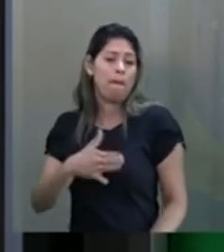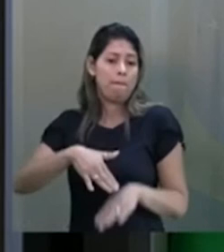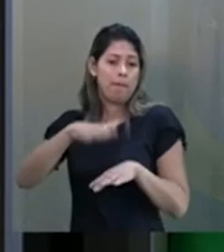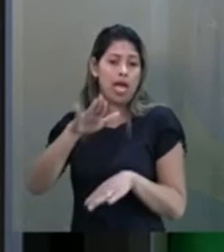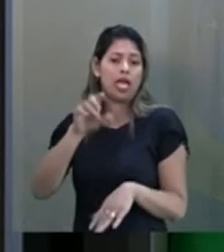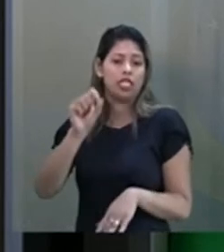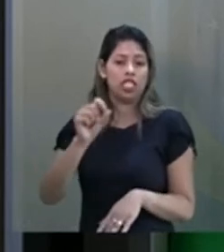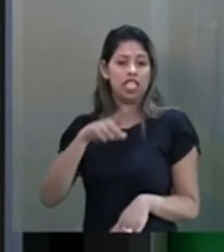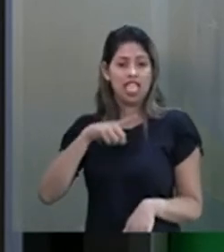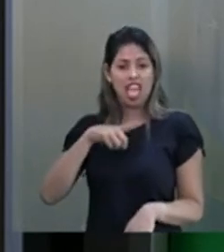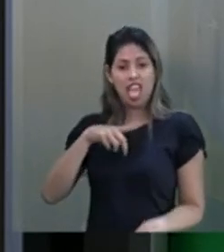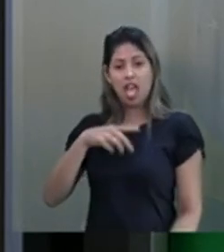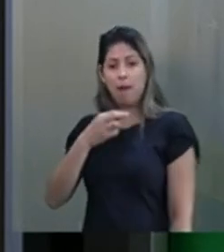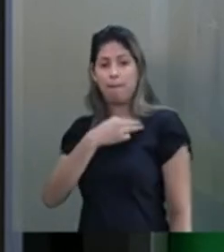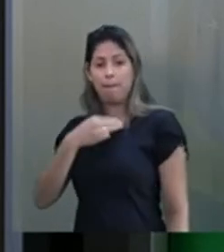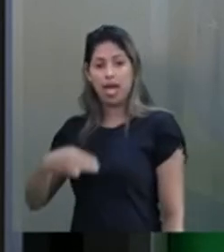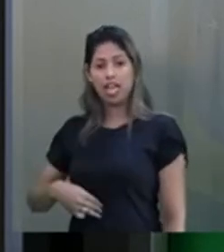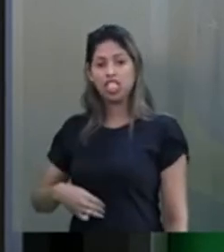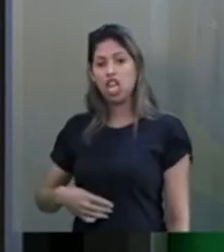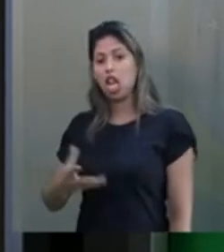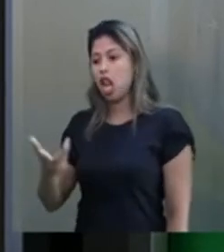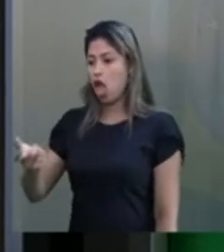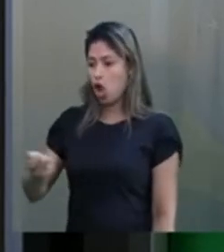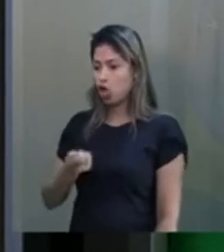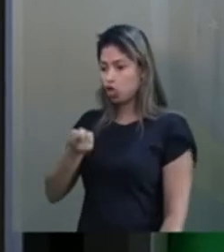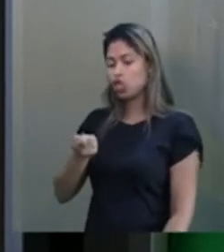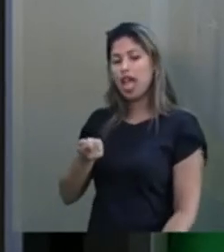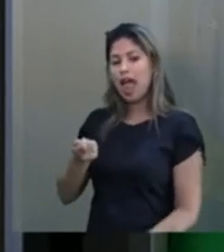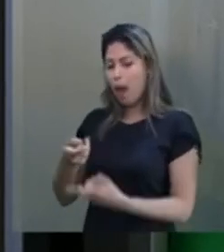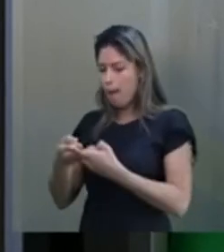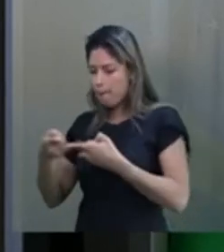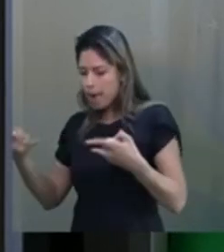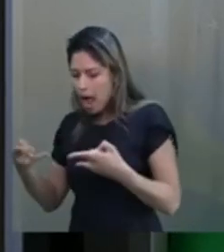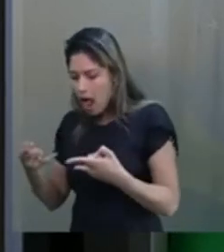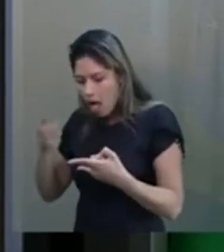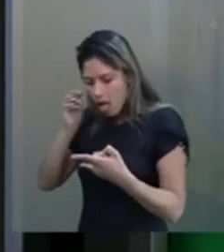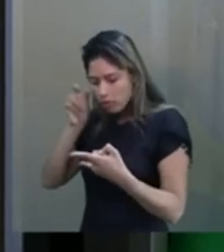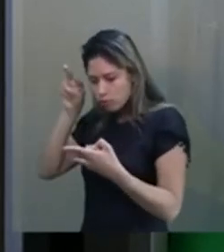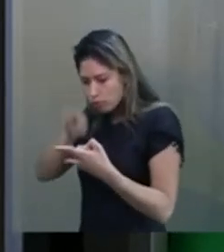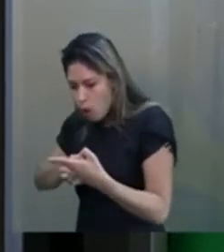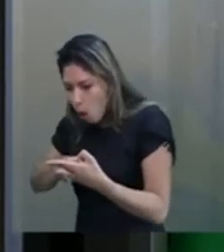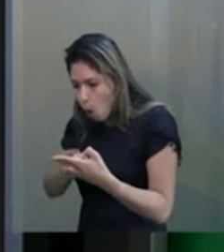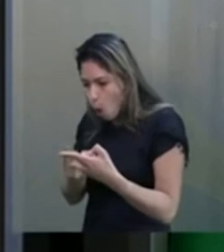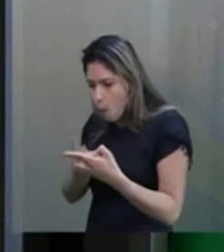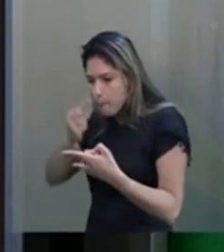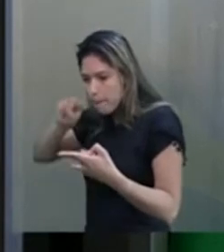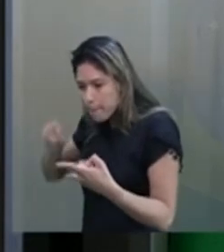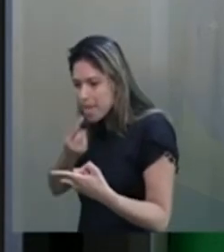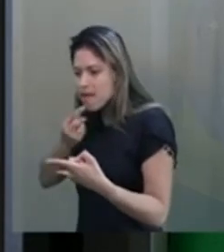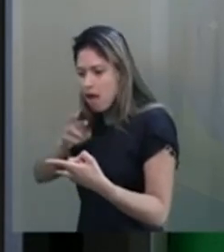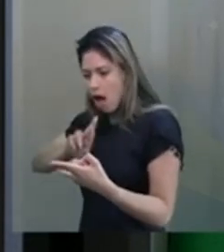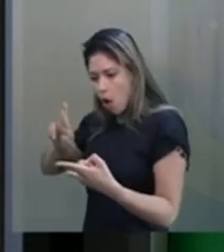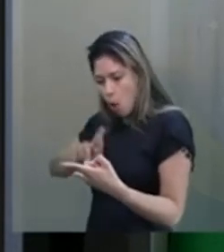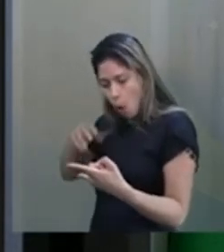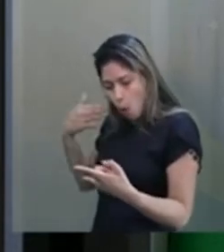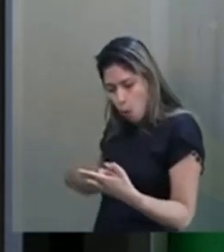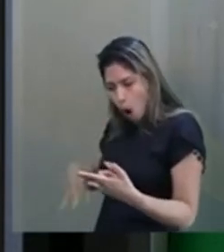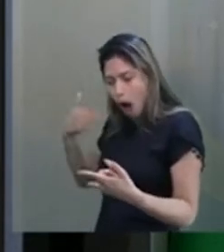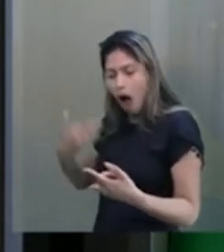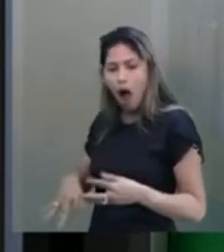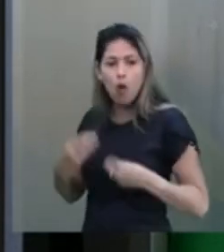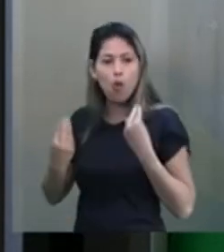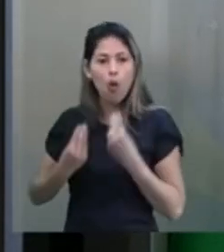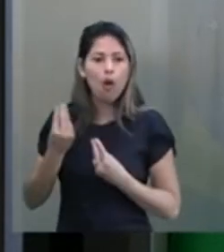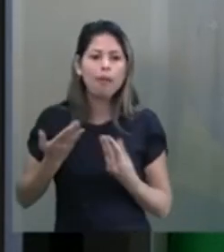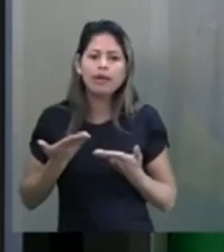magistrado do Mato Grosso, que sacou um contra-cheque de 1 milhão e 500 mil reais. Por quê? Porque o Judiciário criou uma verba para si mesmo e determinou que aquela